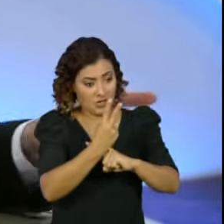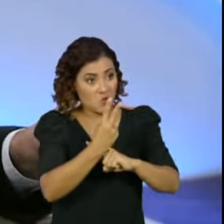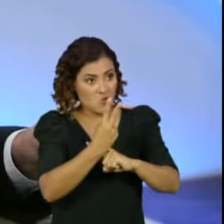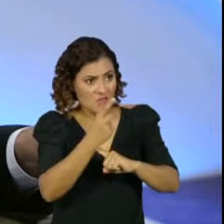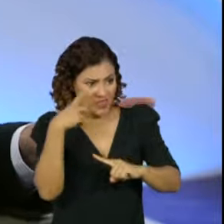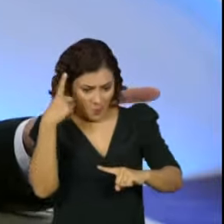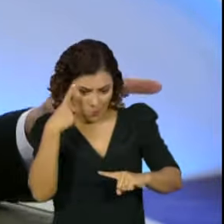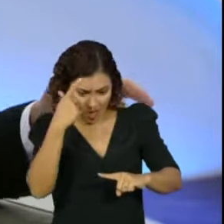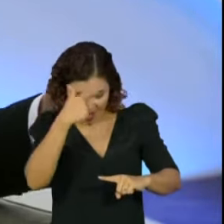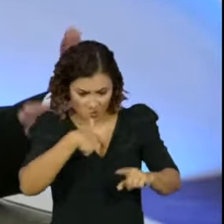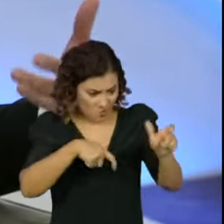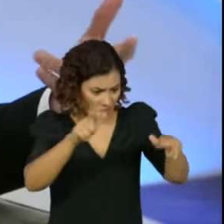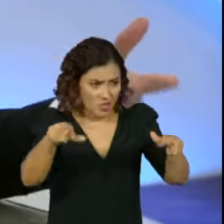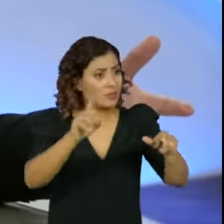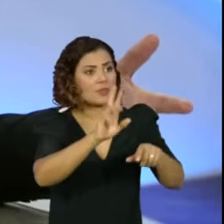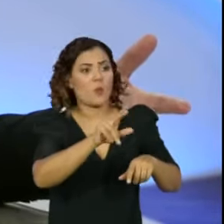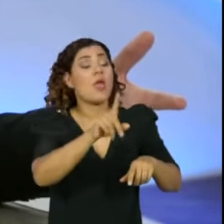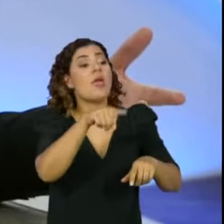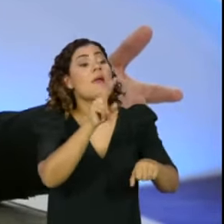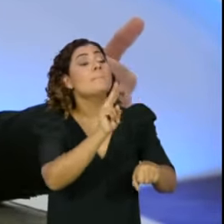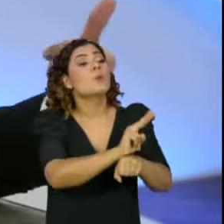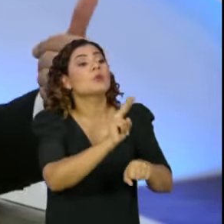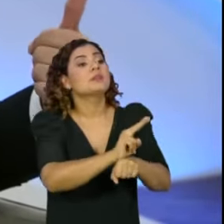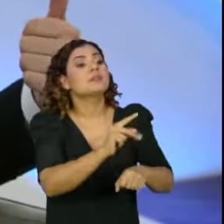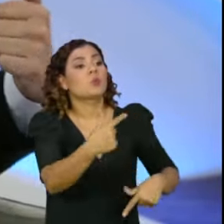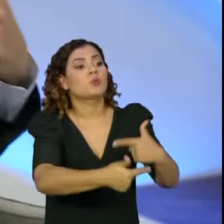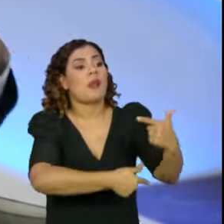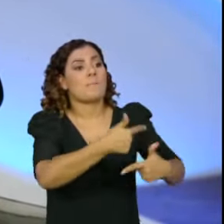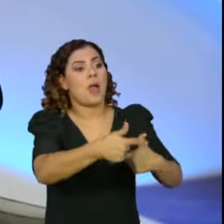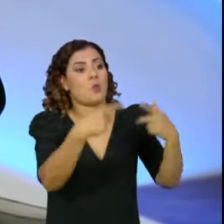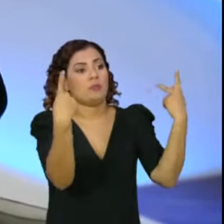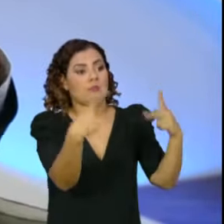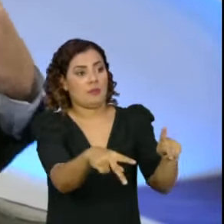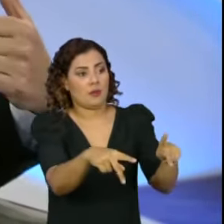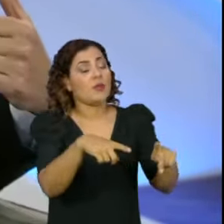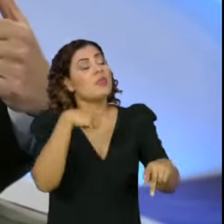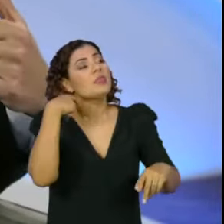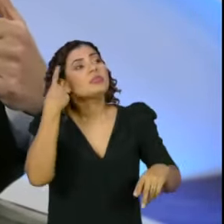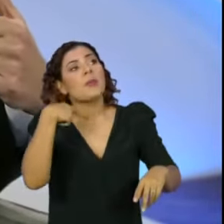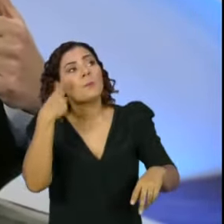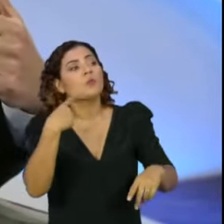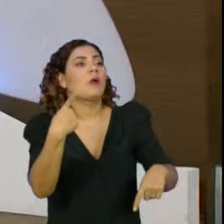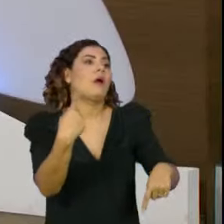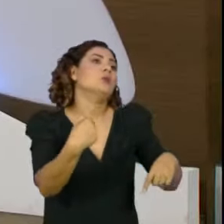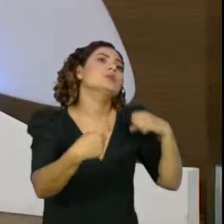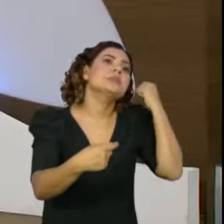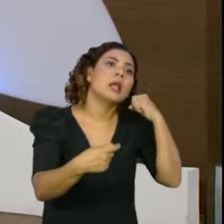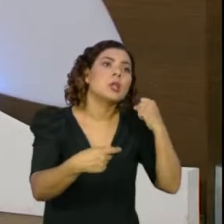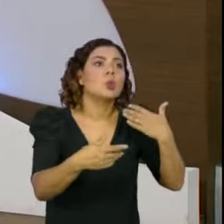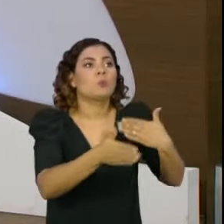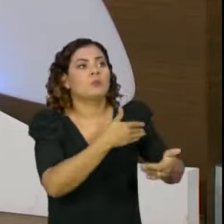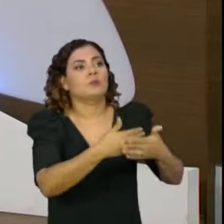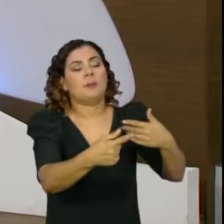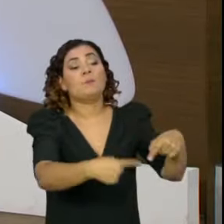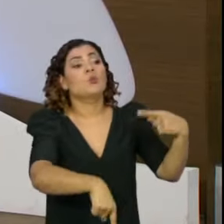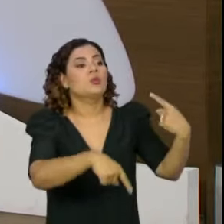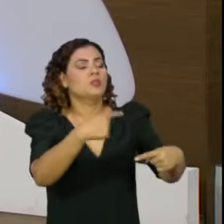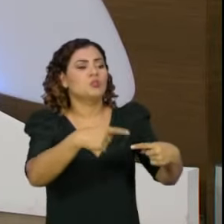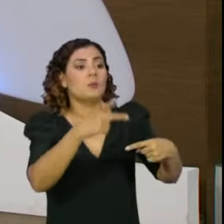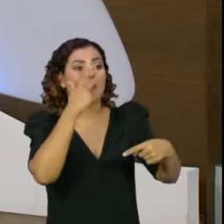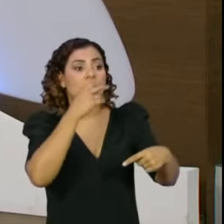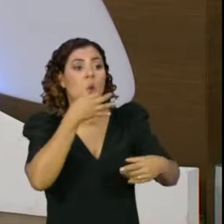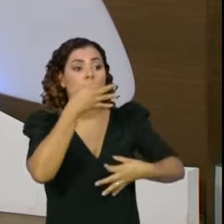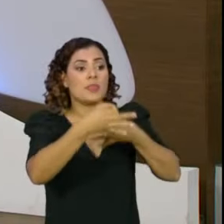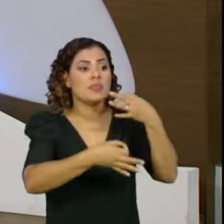deputados ou de senadores, mas de mandatos, da independência de quem é senador ou de quem é deputado, de não ser punido por suas palavras,